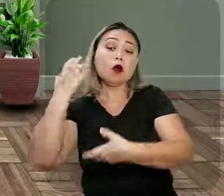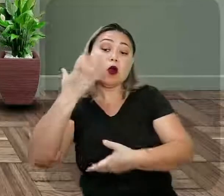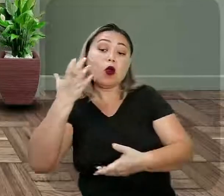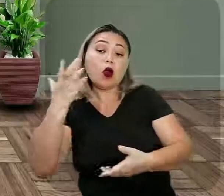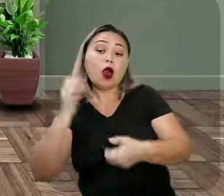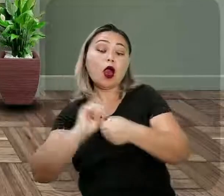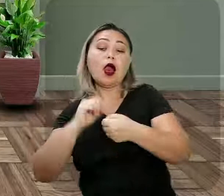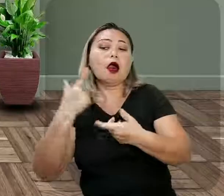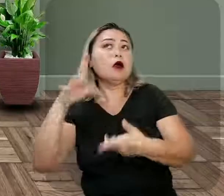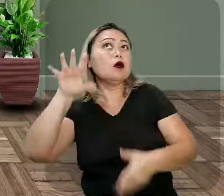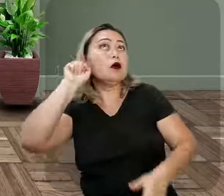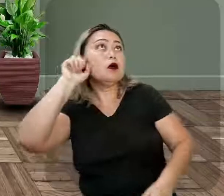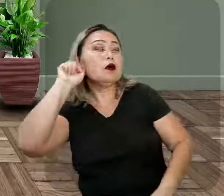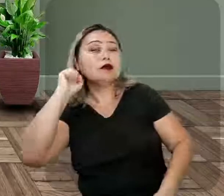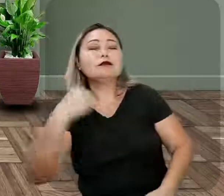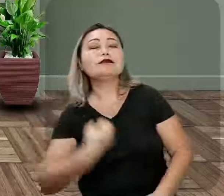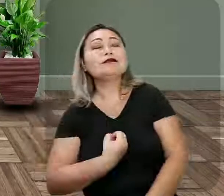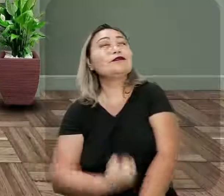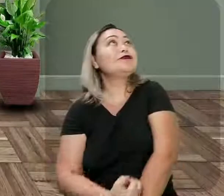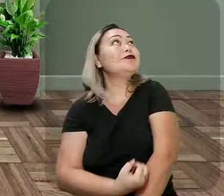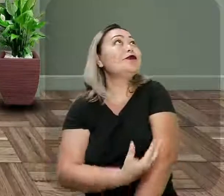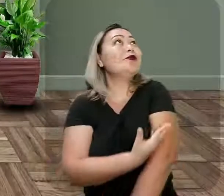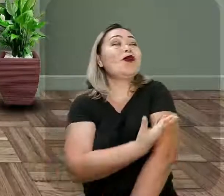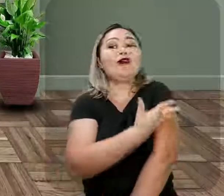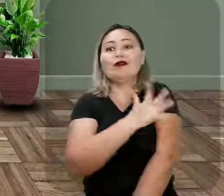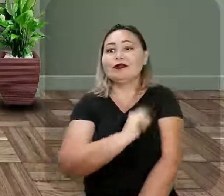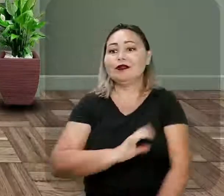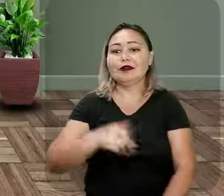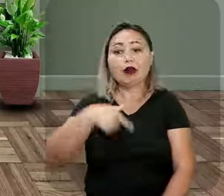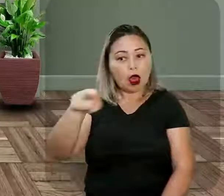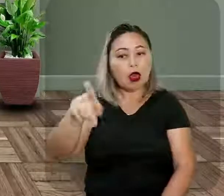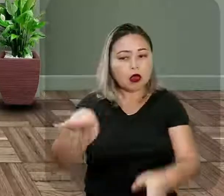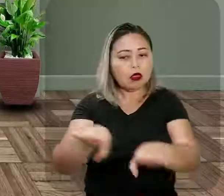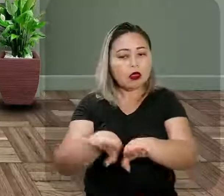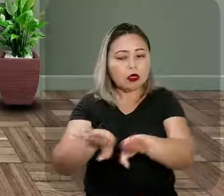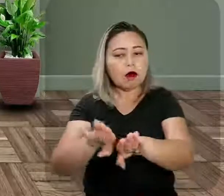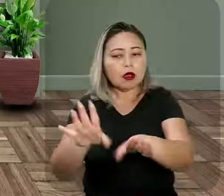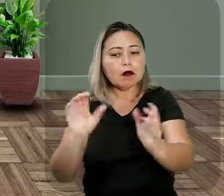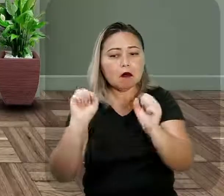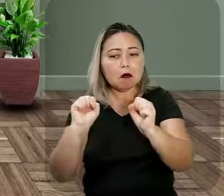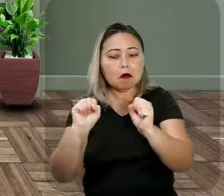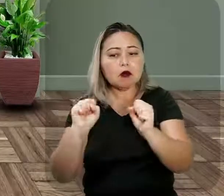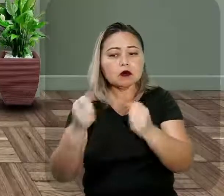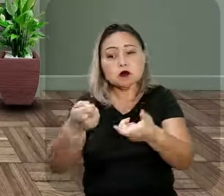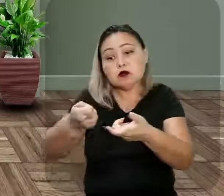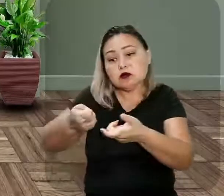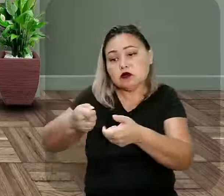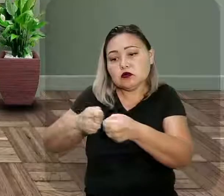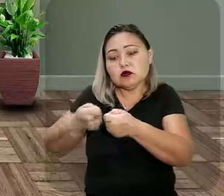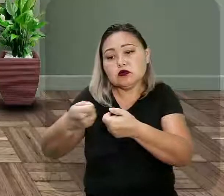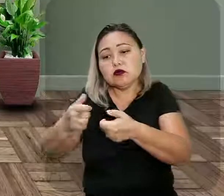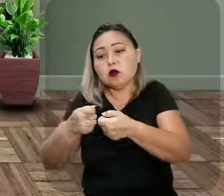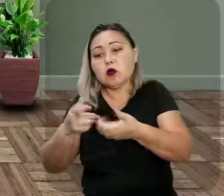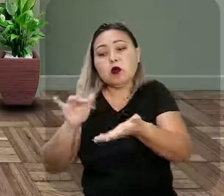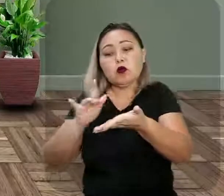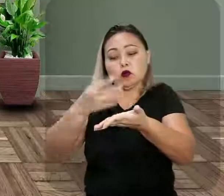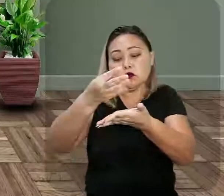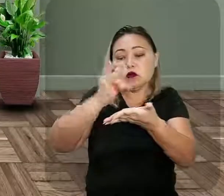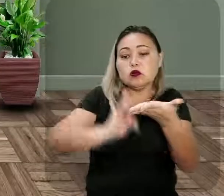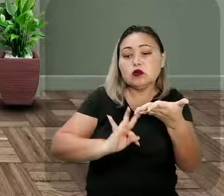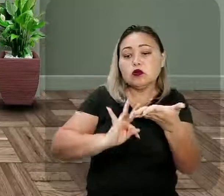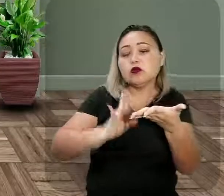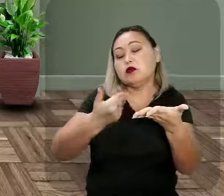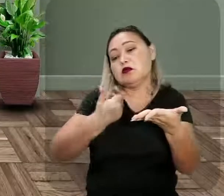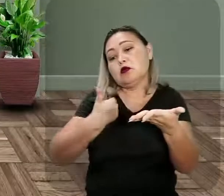rádio, é, fico emocionada, então, você também pode gravar essa cena, tá? Pode mandar um texto,